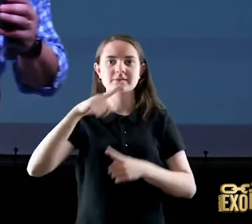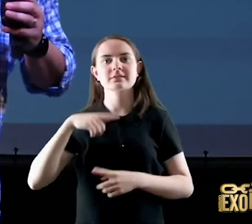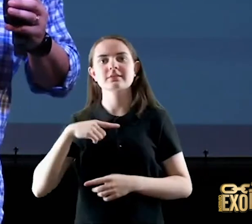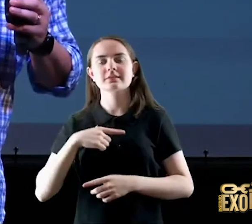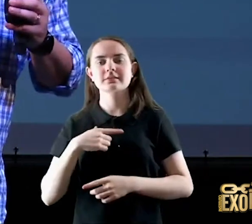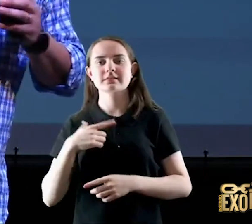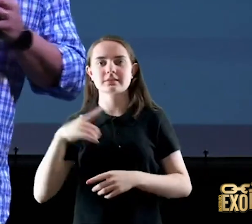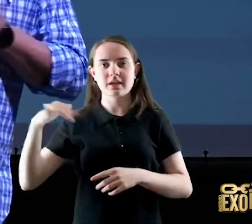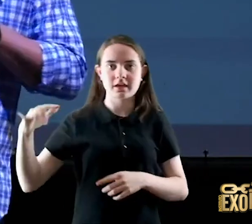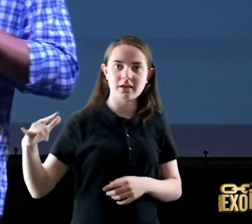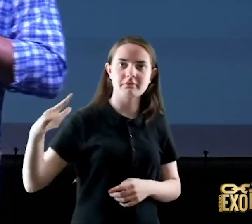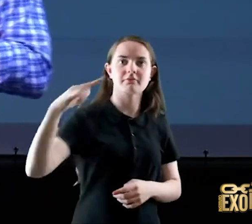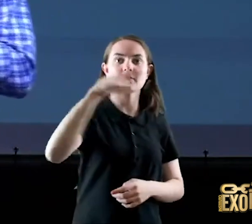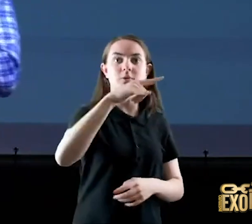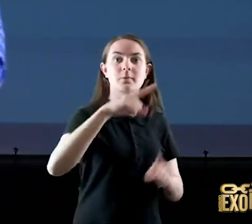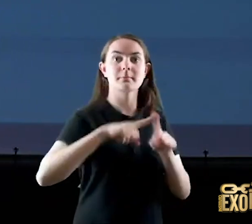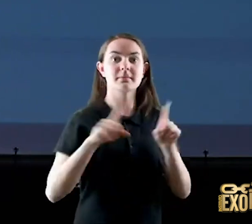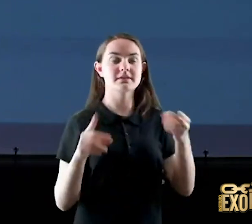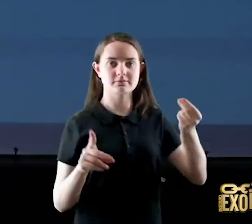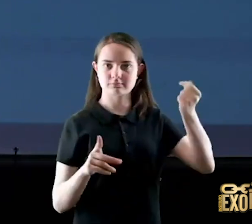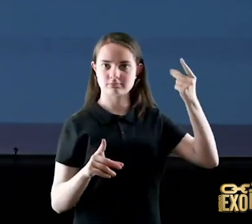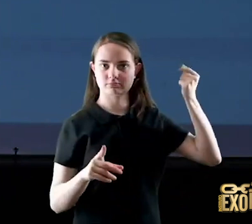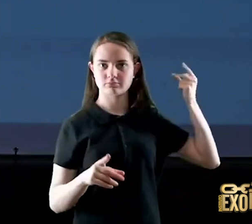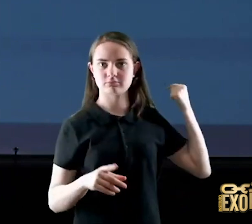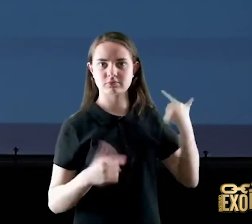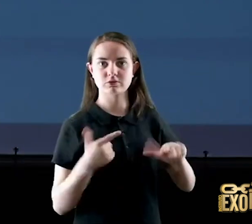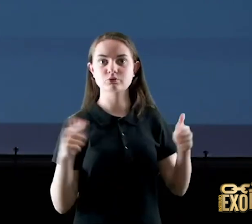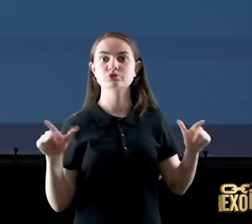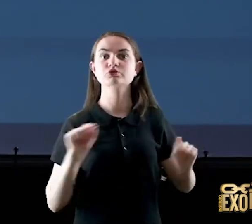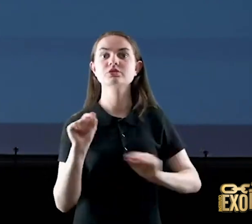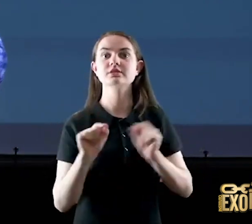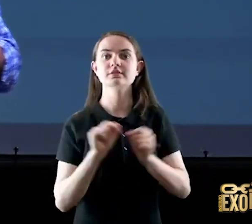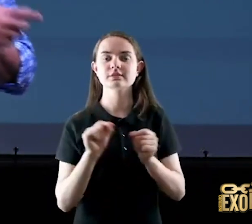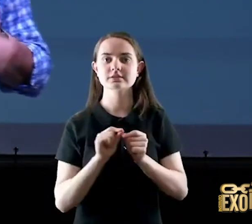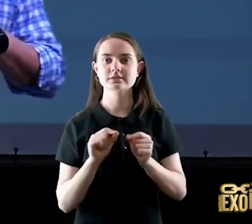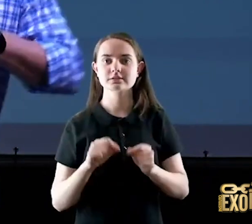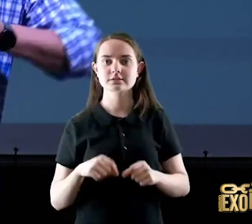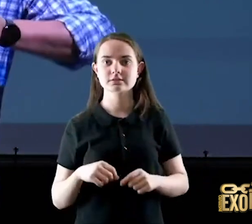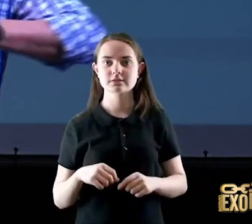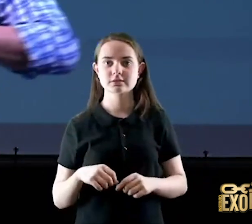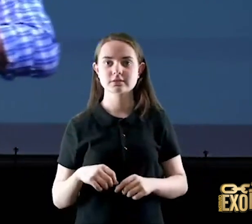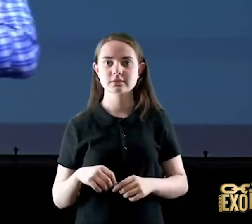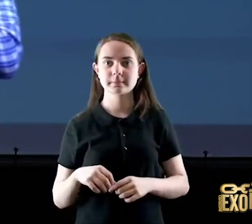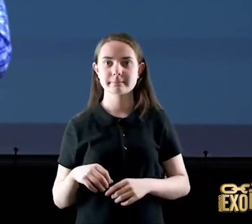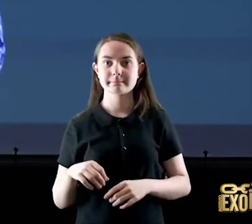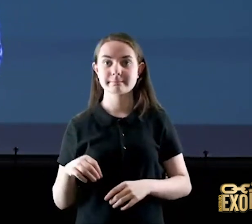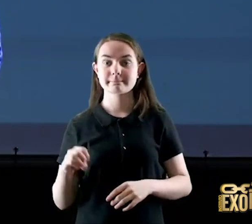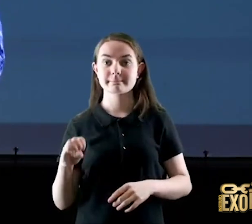bomba mas naquele tempo não tinha isso o que eles faziam dinamitavam as pontes para que se o inimigo viesse